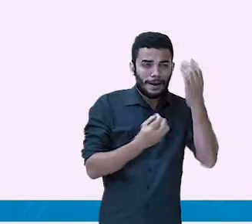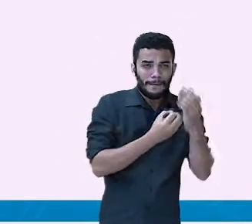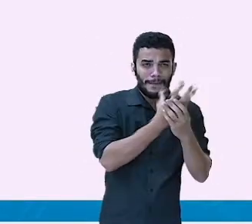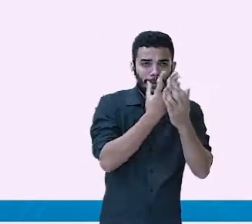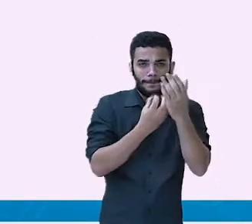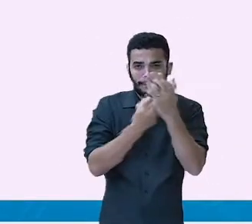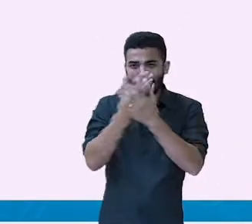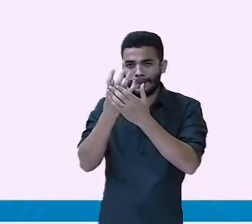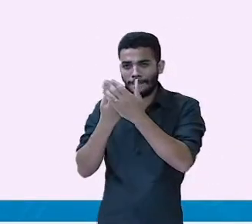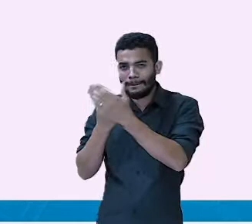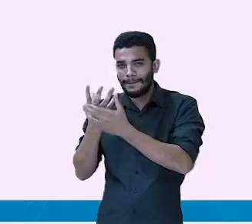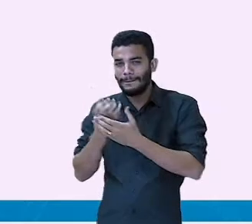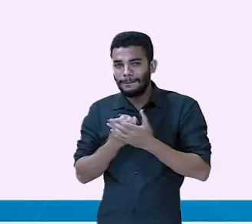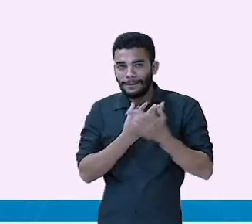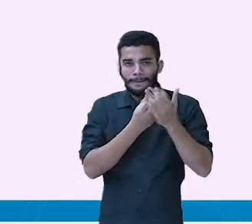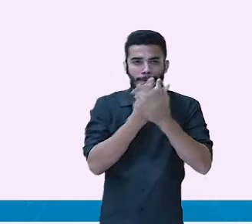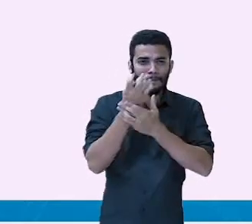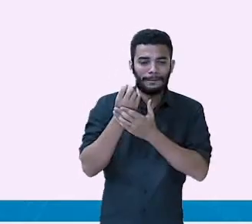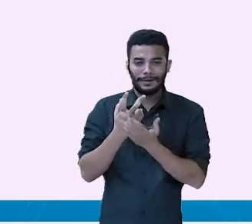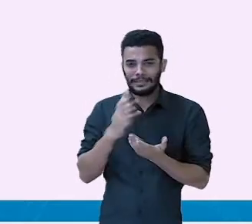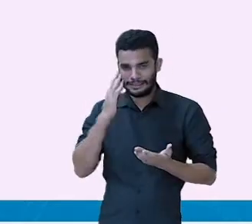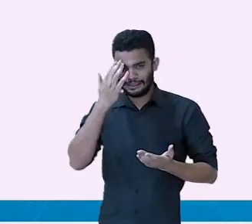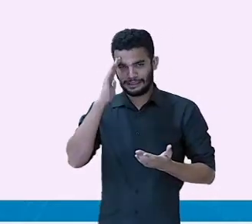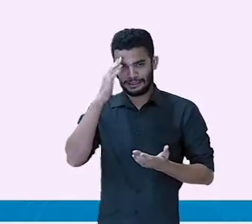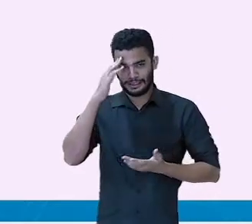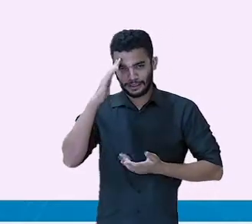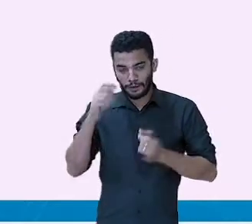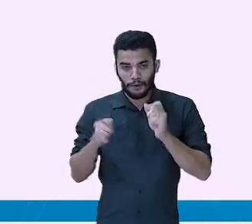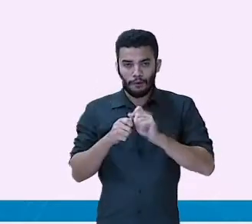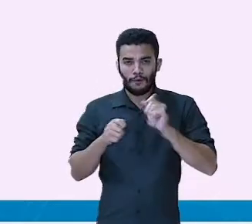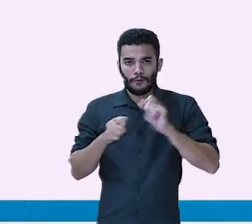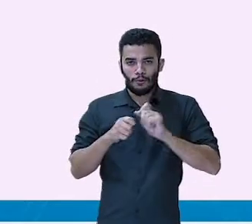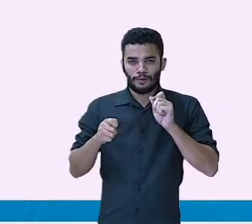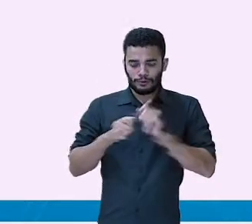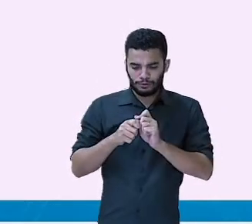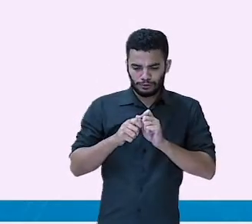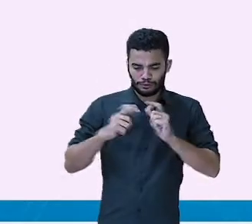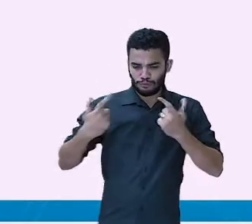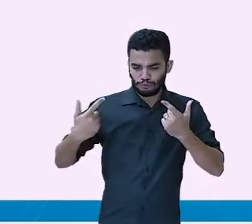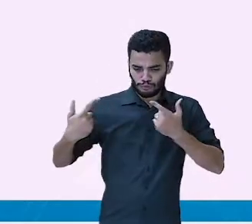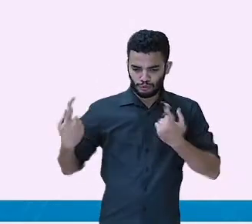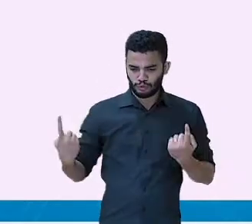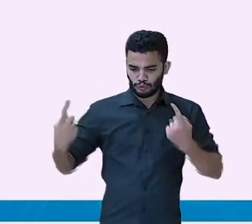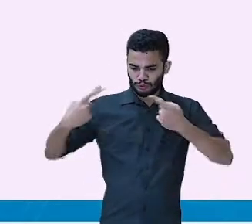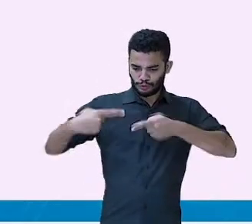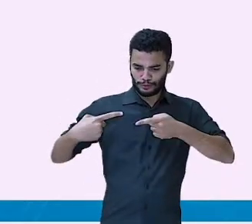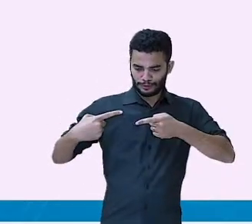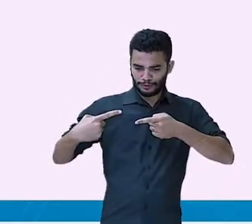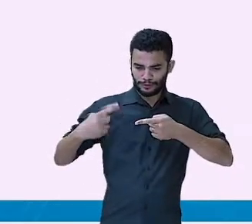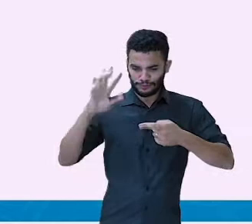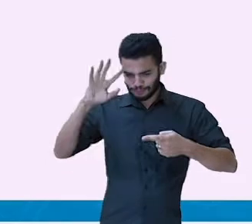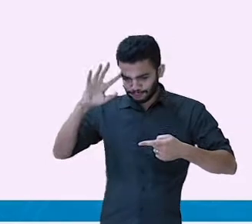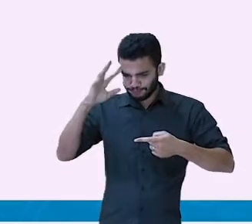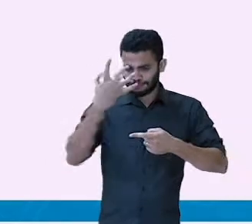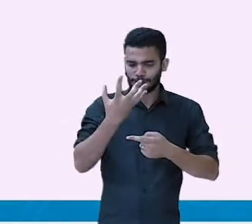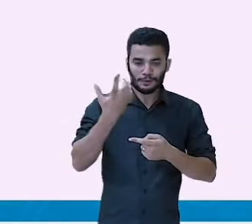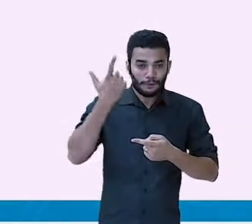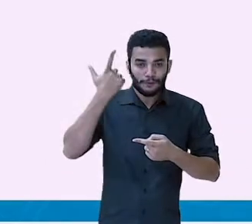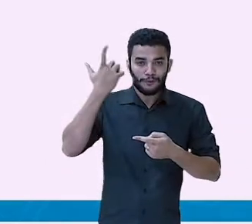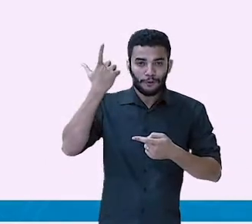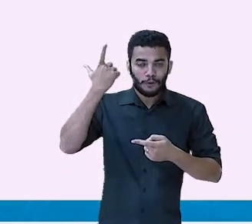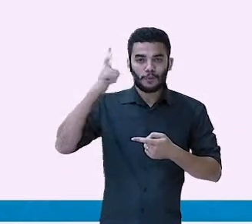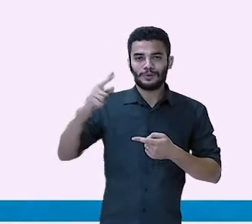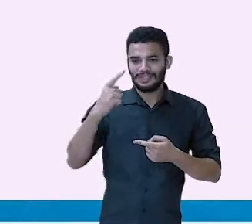aventurar e agir com energia para superar os desafios da brincadeira, recriando o tempo,